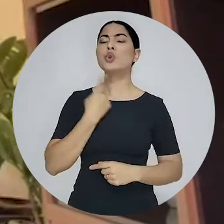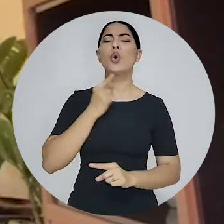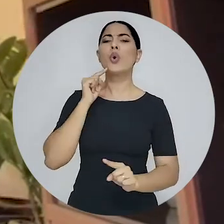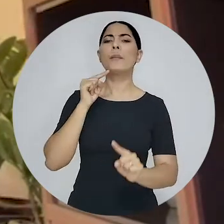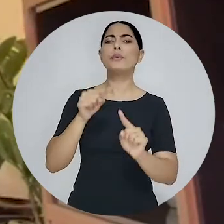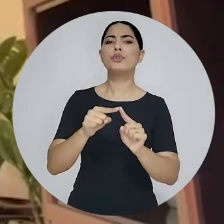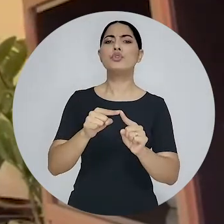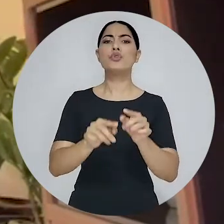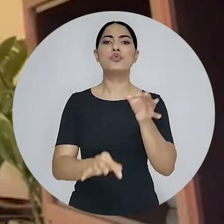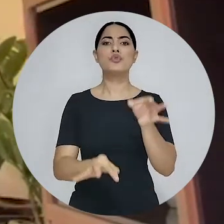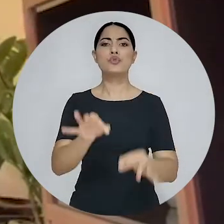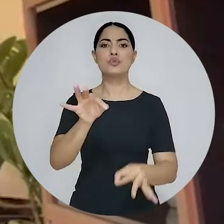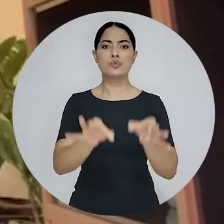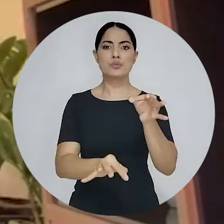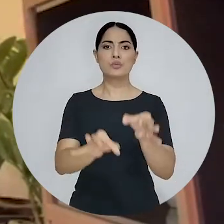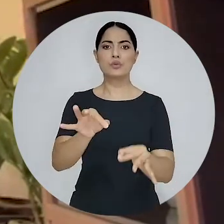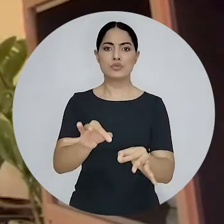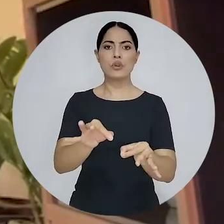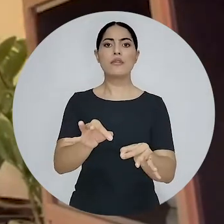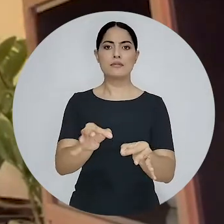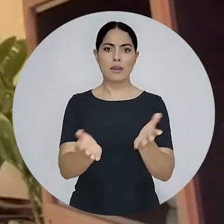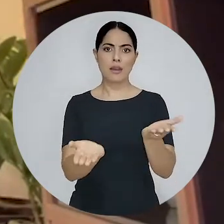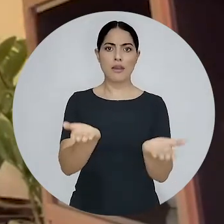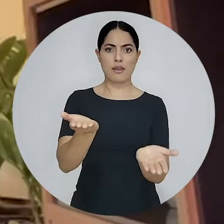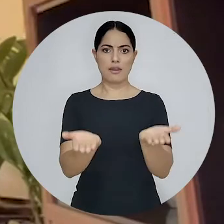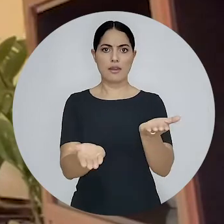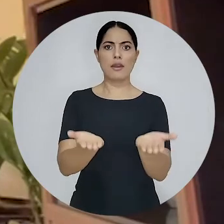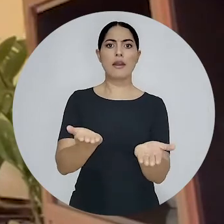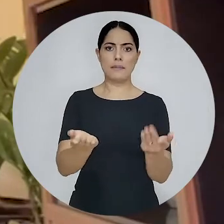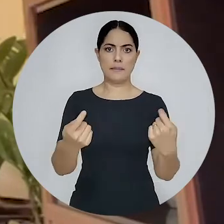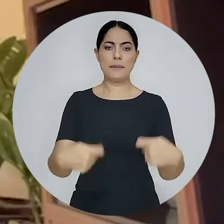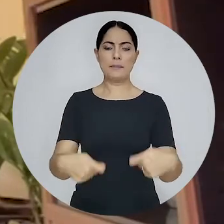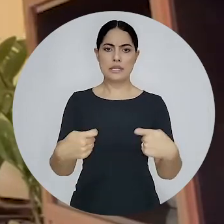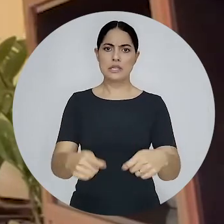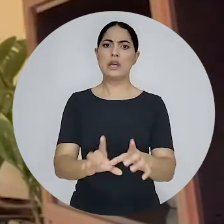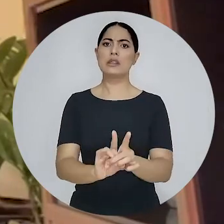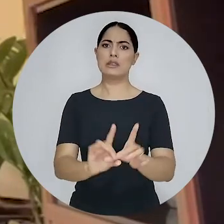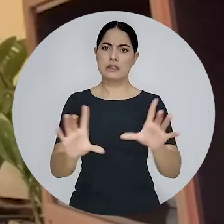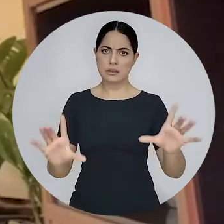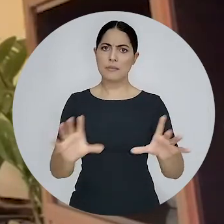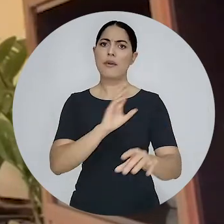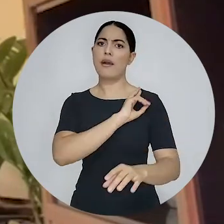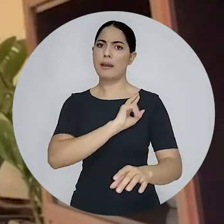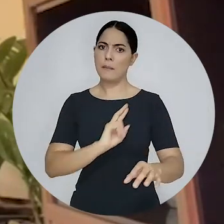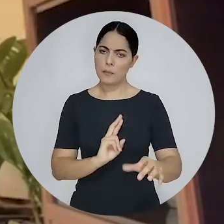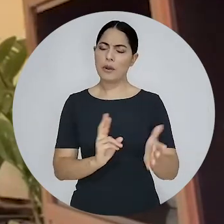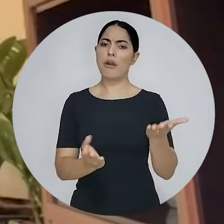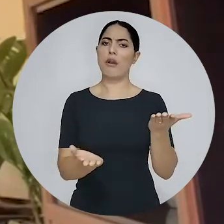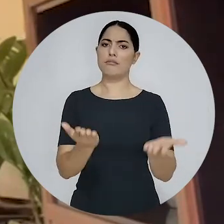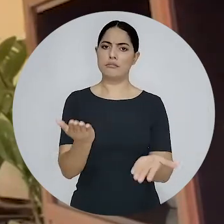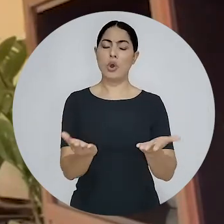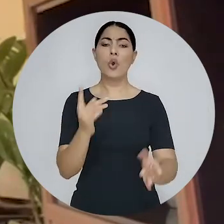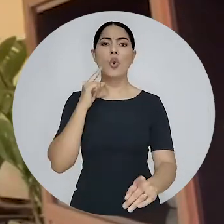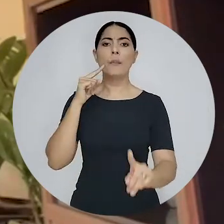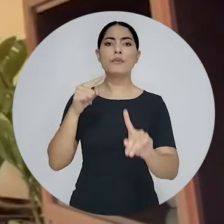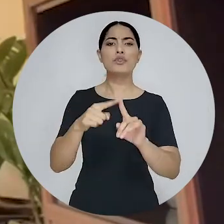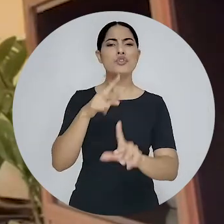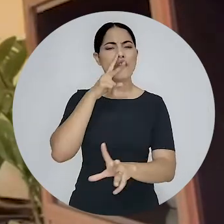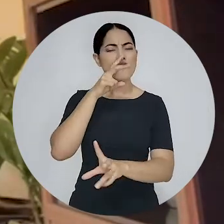equilibrada, com atos absolutamente democráticos e republicanos,